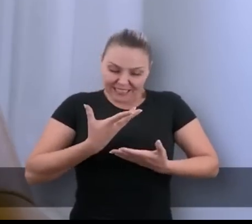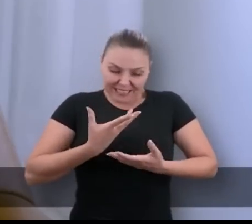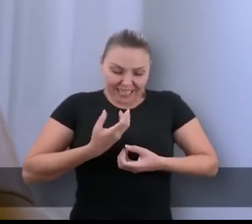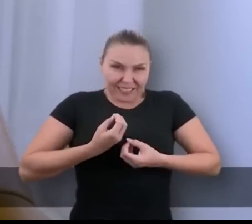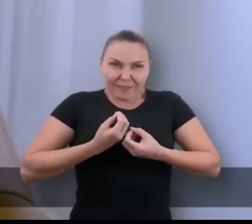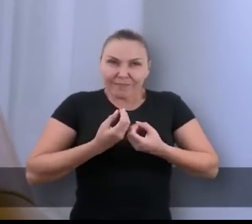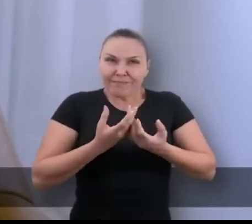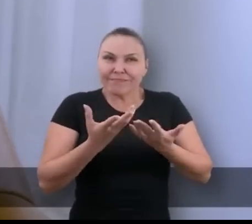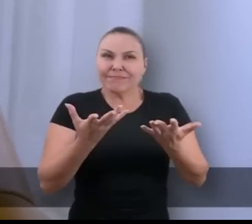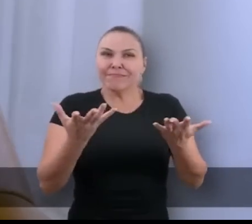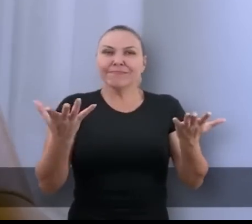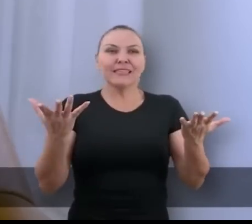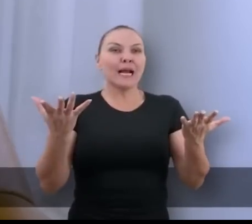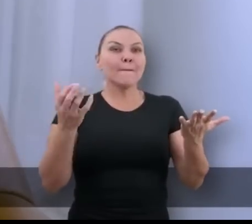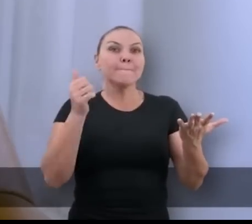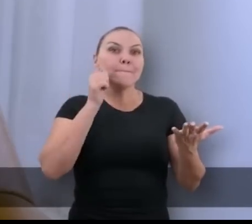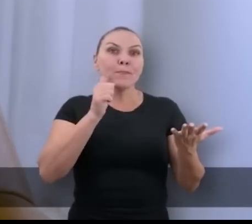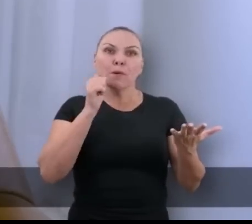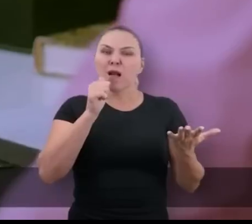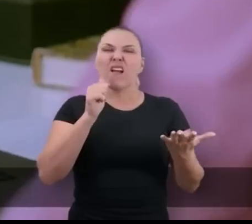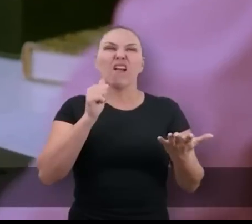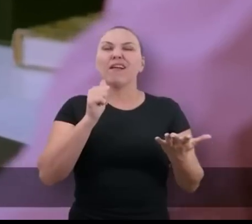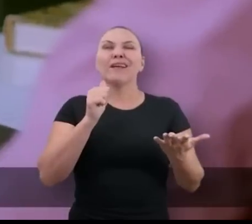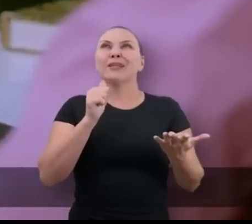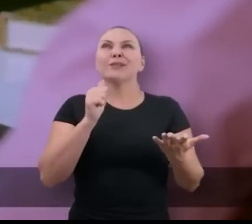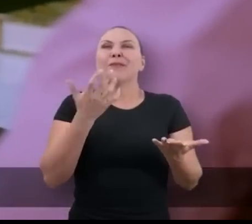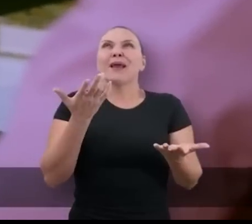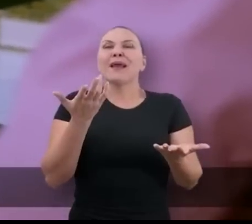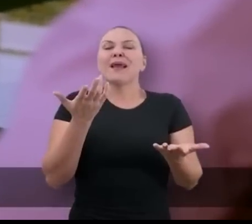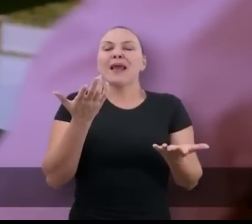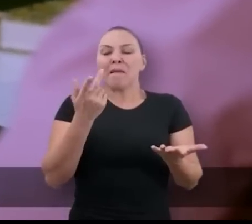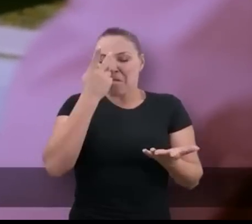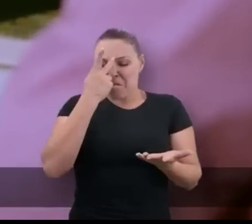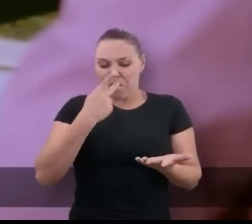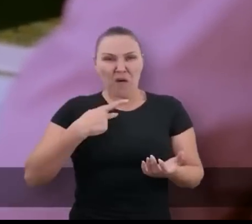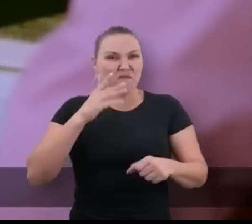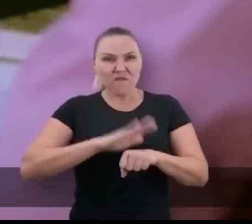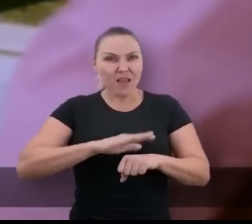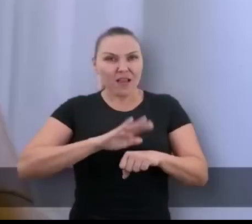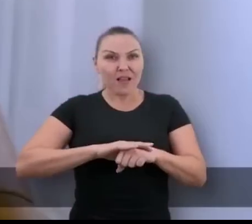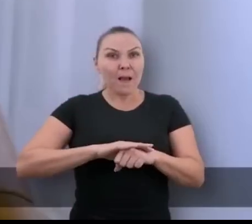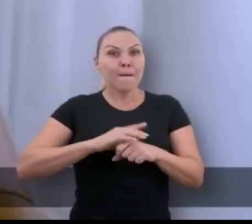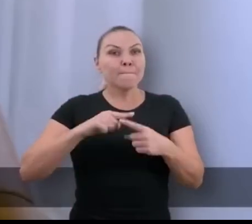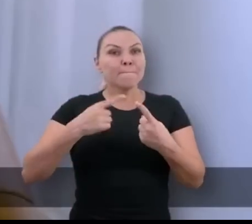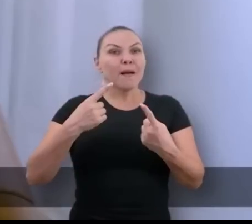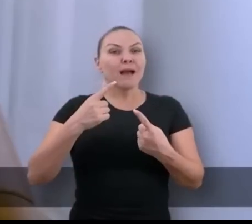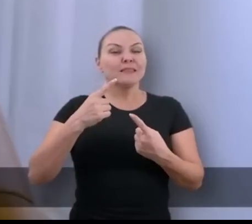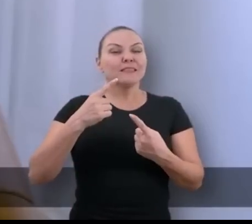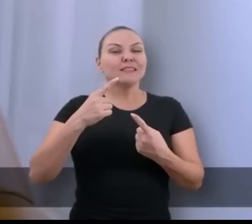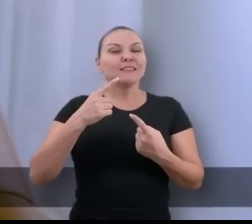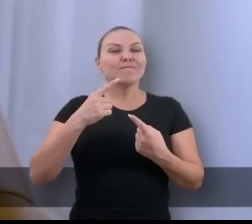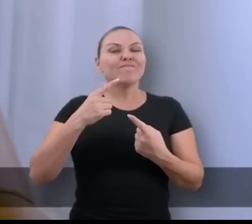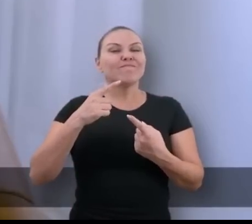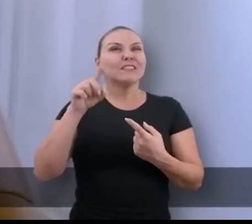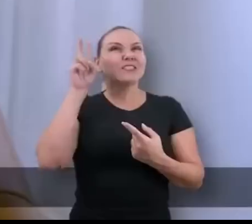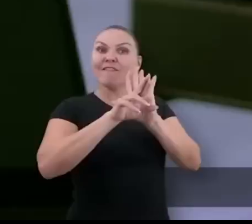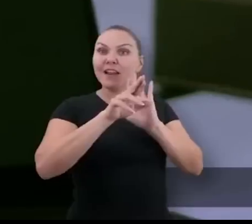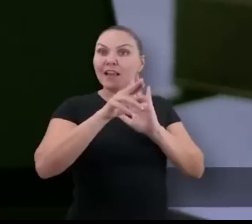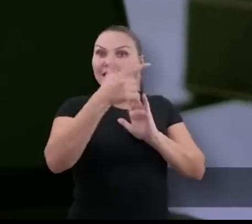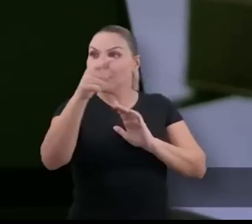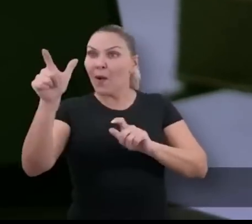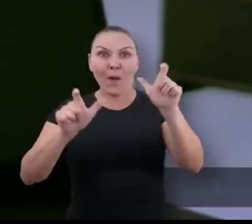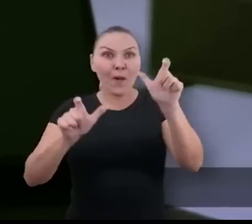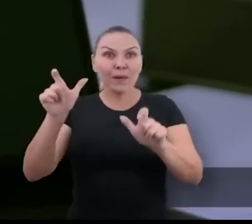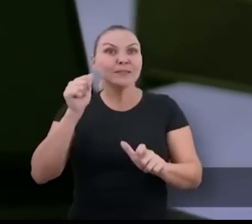a maior mensagem que a gente pode transmitir para essas mulheres não é uma mensagem que vem de nós mesmas, mas sobretudo das escrituras.